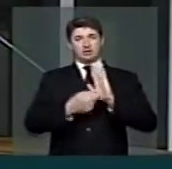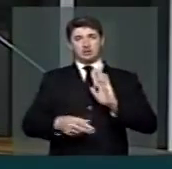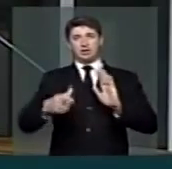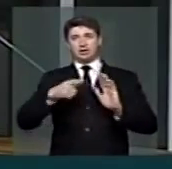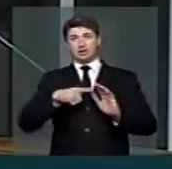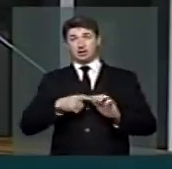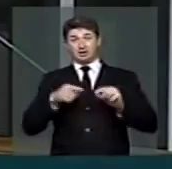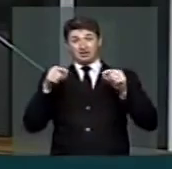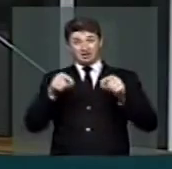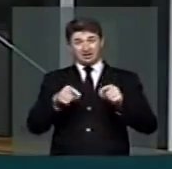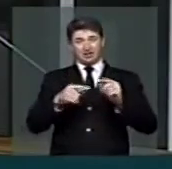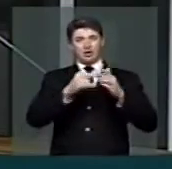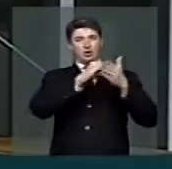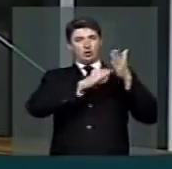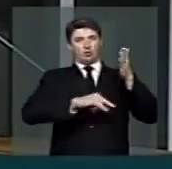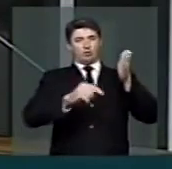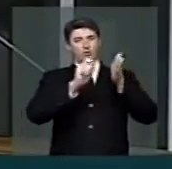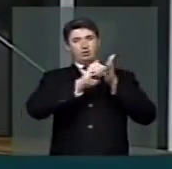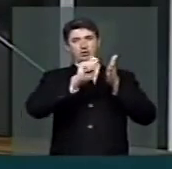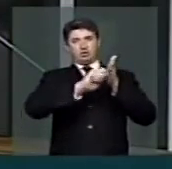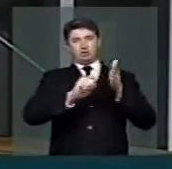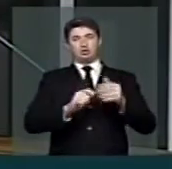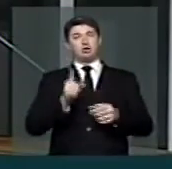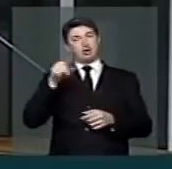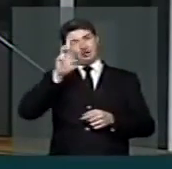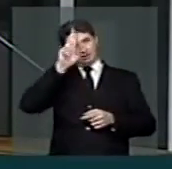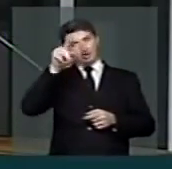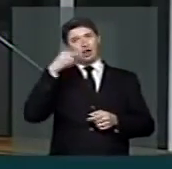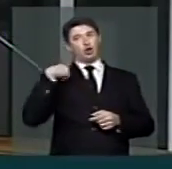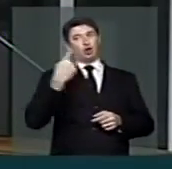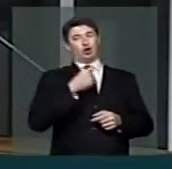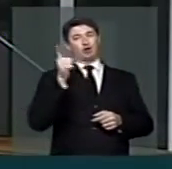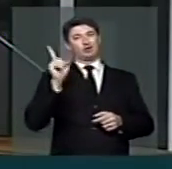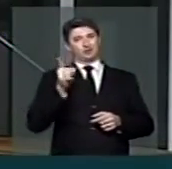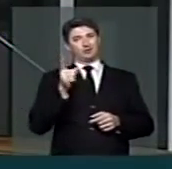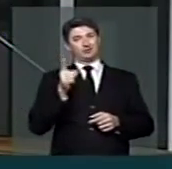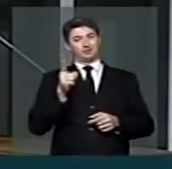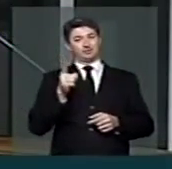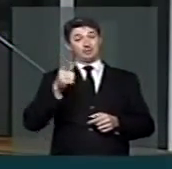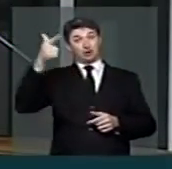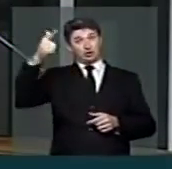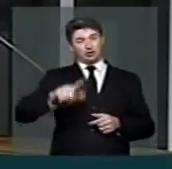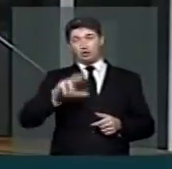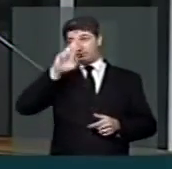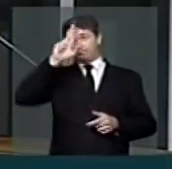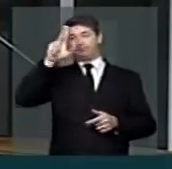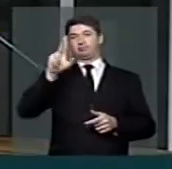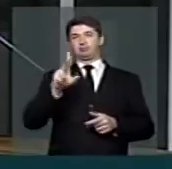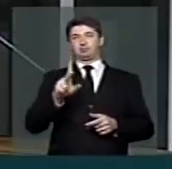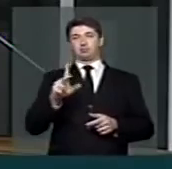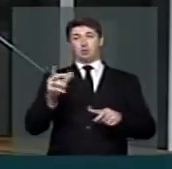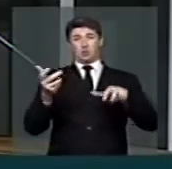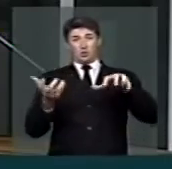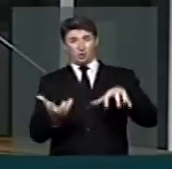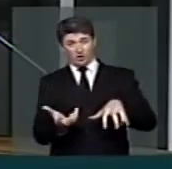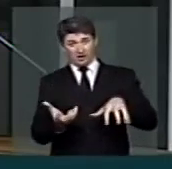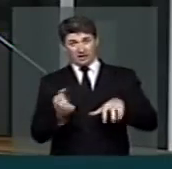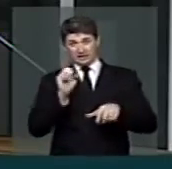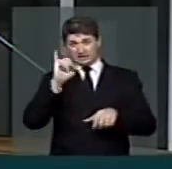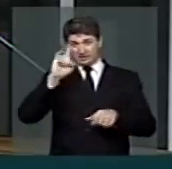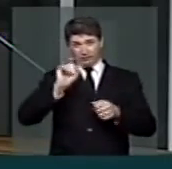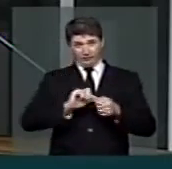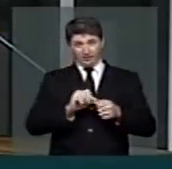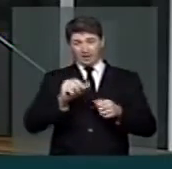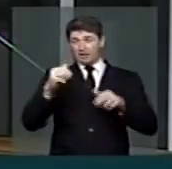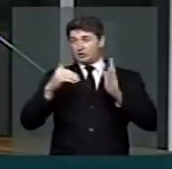na cédula, é um grande equívoco. É mais uma vez um grande equívoco, se o Congresso Nacional, Sexta